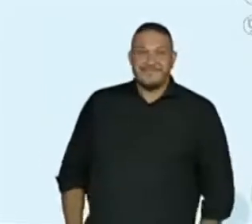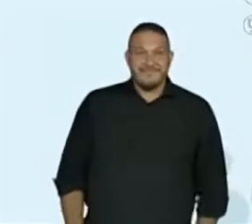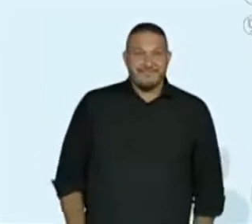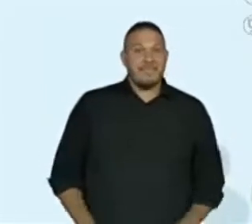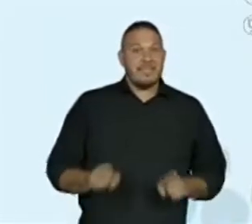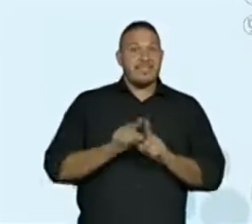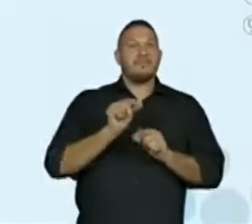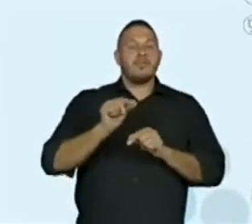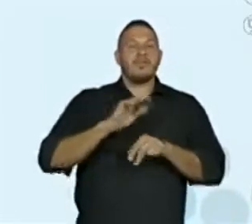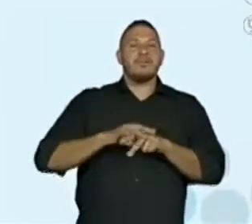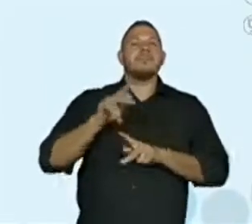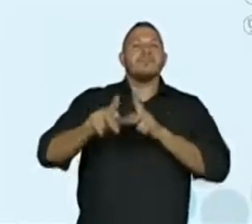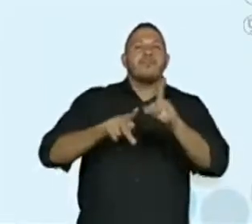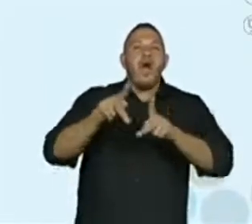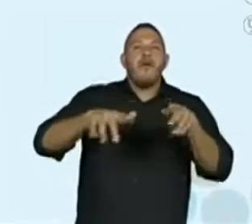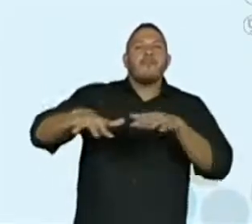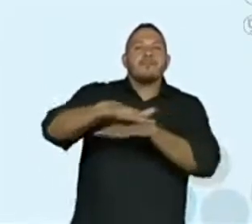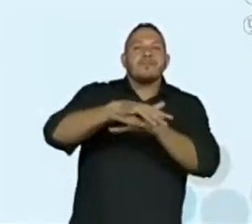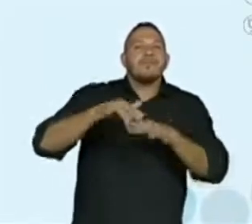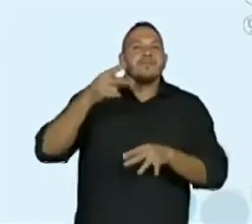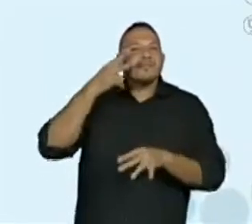povos indígenas.